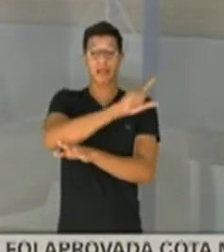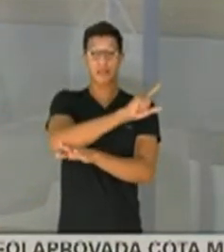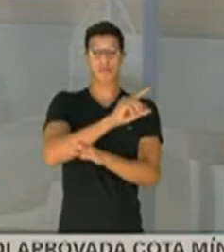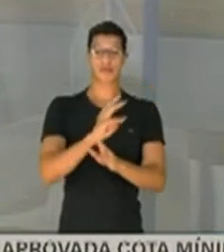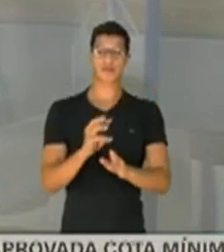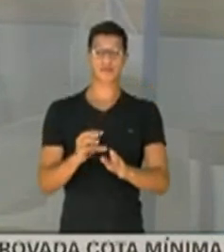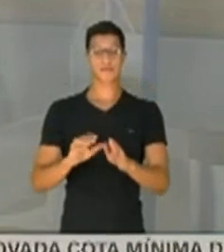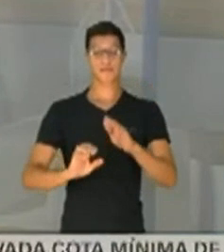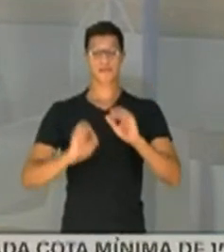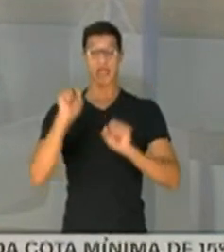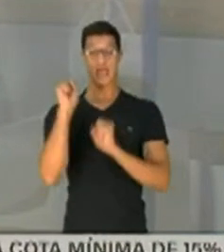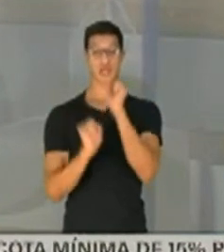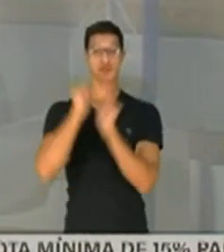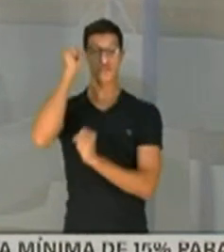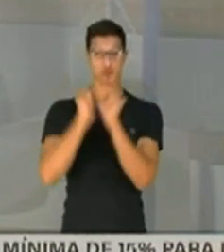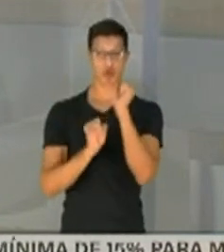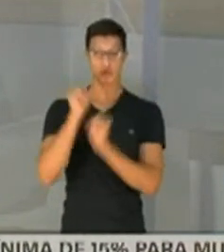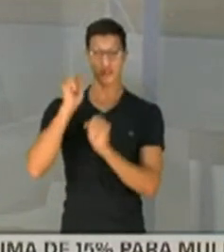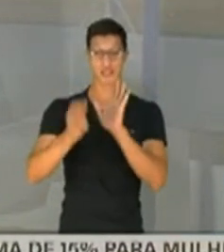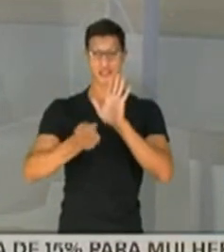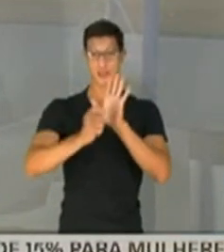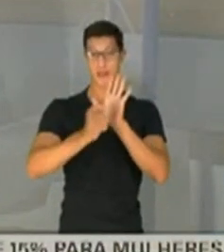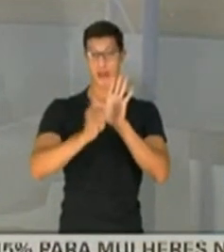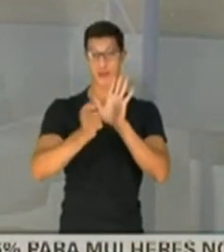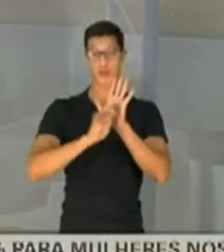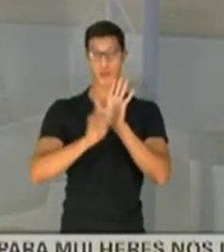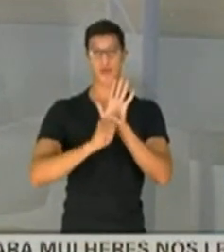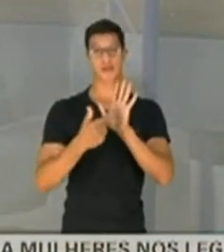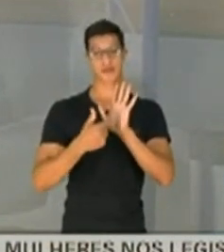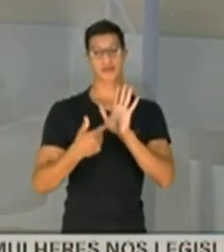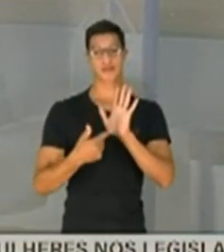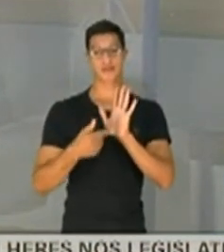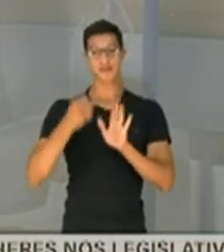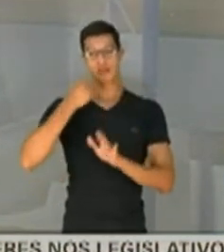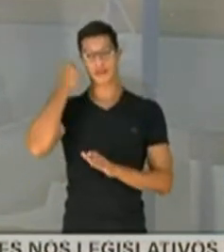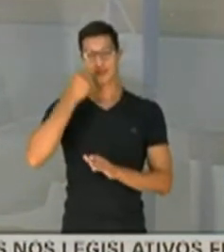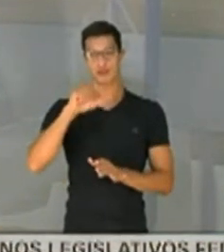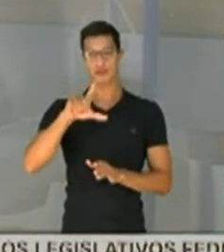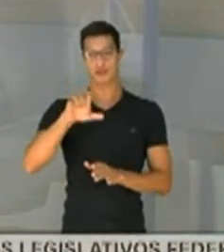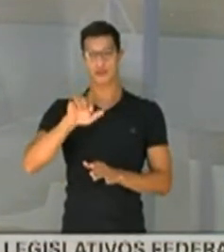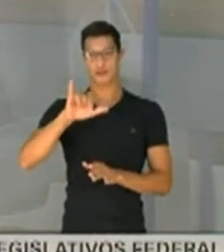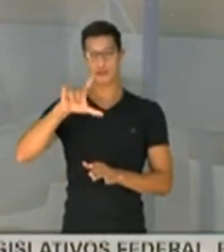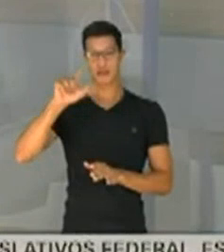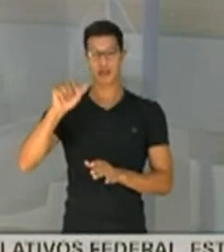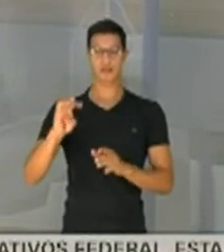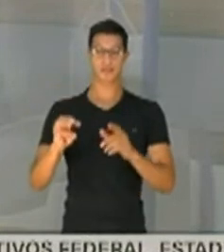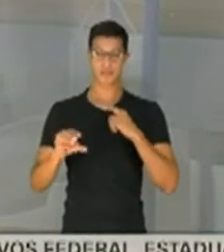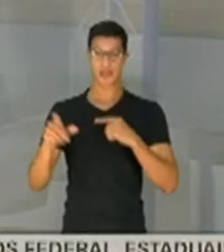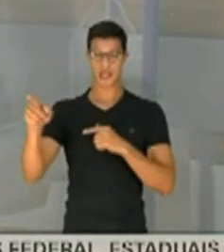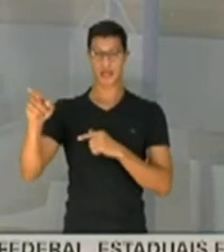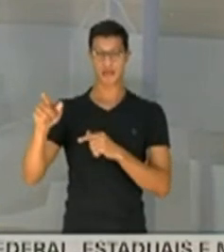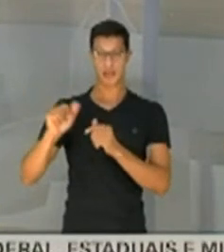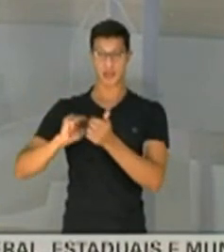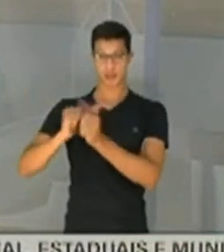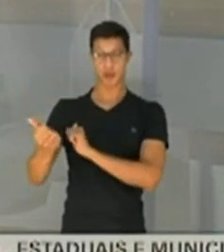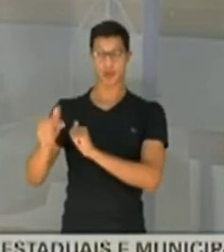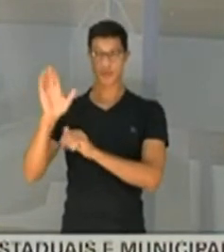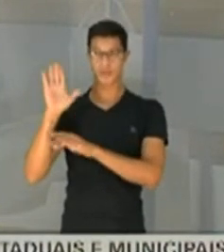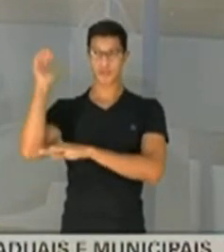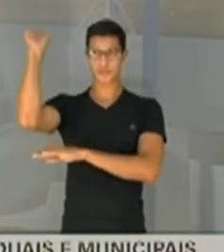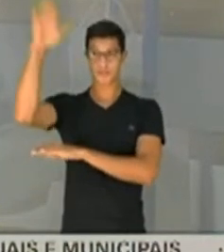da indústria da maconha. A senadora Leila foi de esportista e